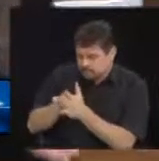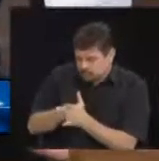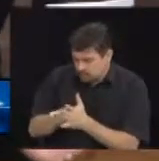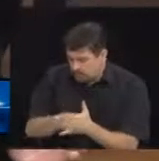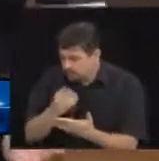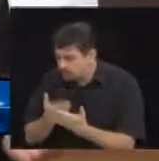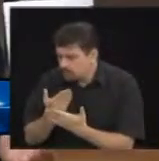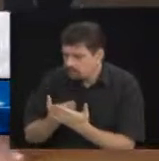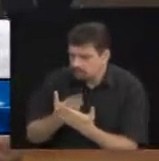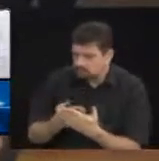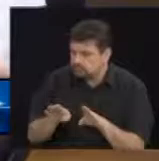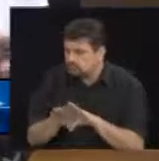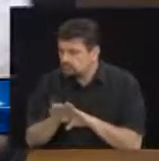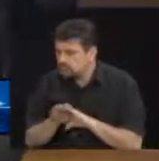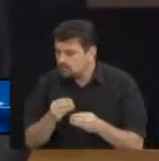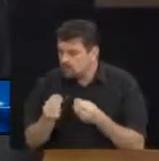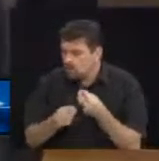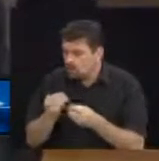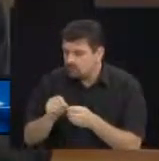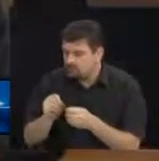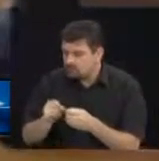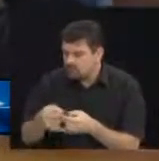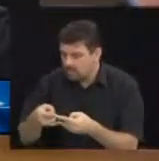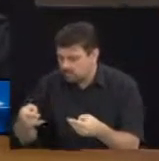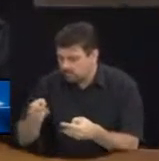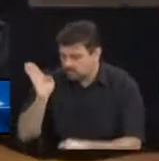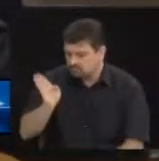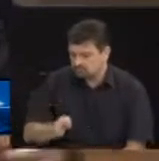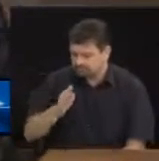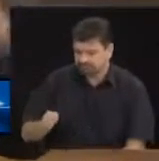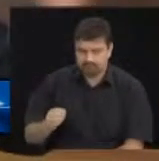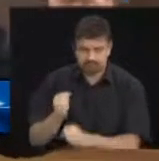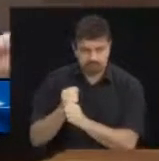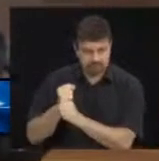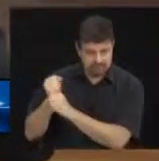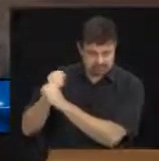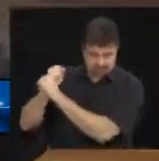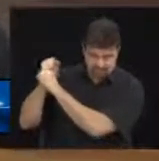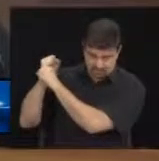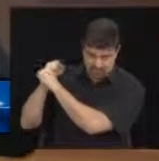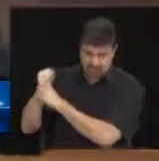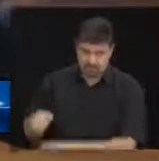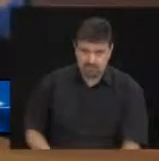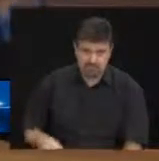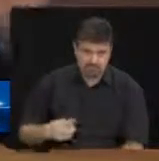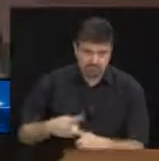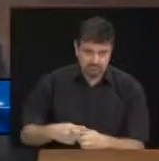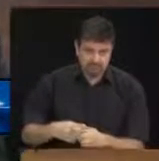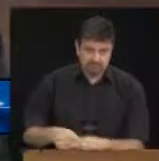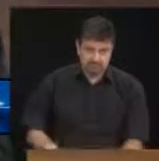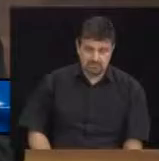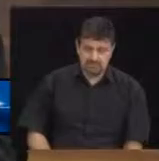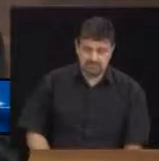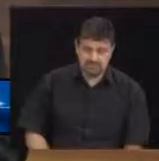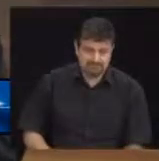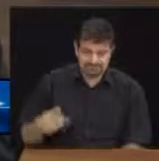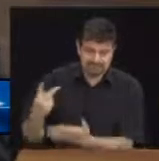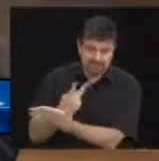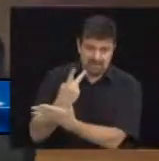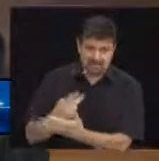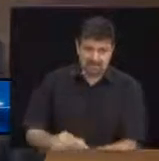estudando também a possibilidade de anular o lançamento dos anos anteriores, que a cobrança está vindo, inclusive, de anos anteriores.